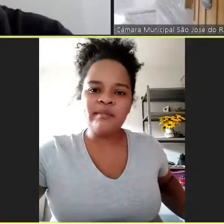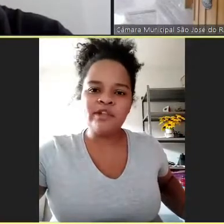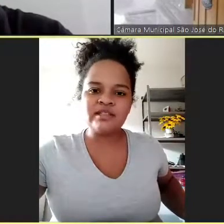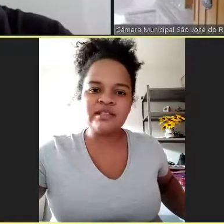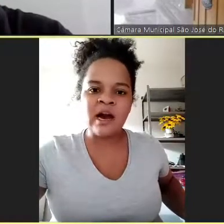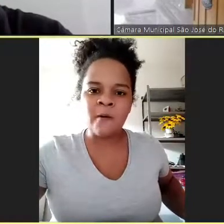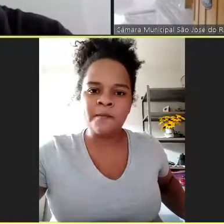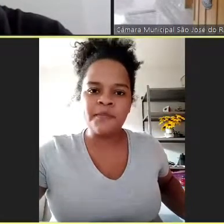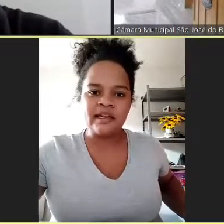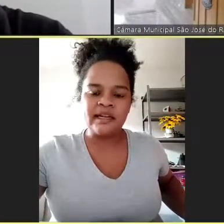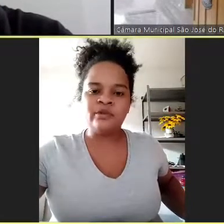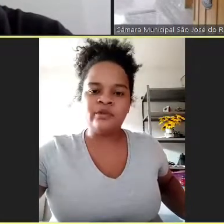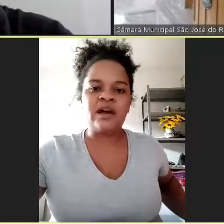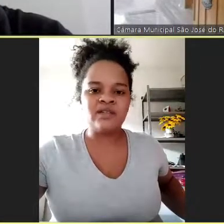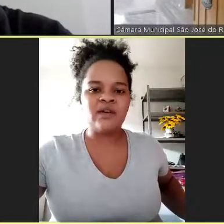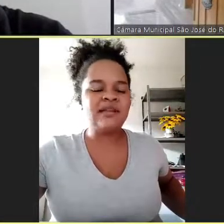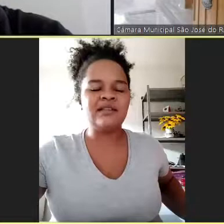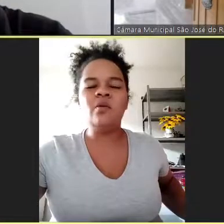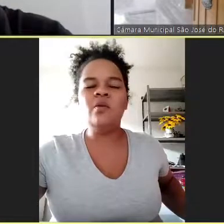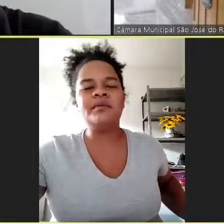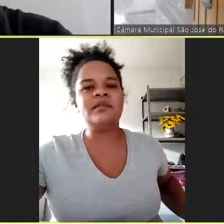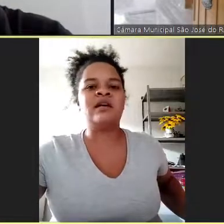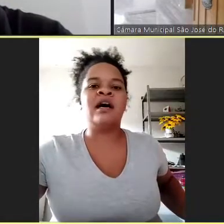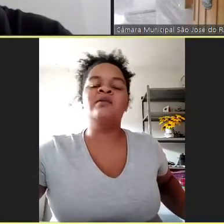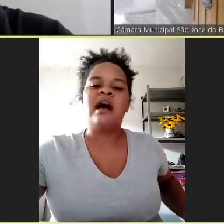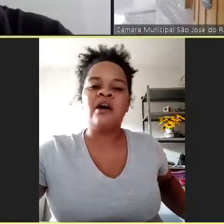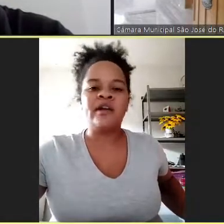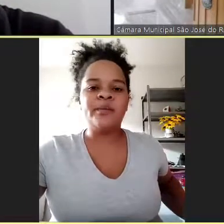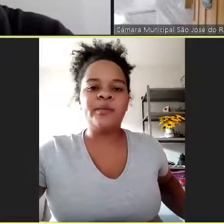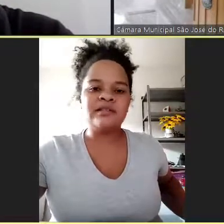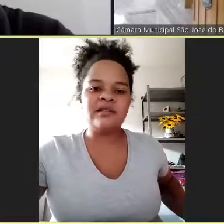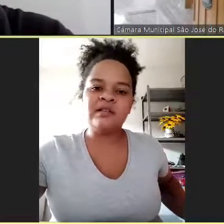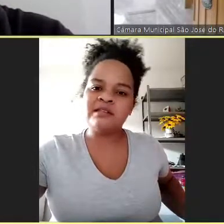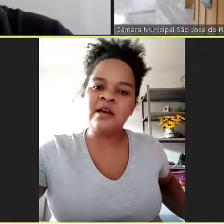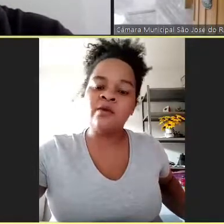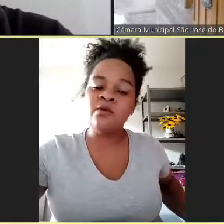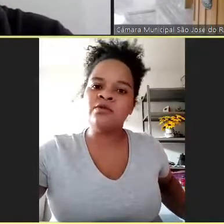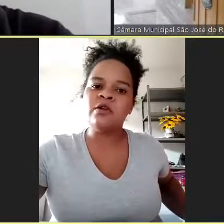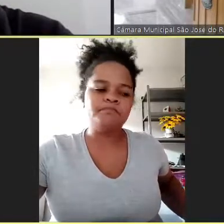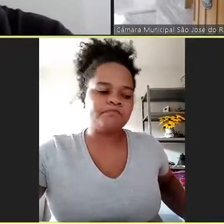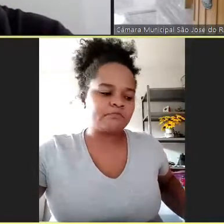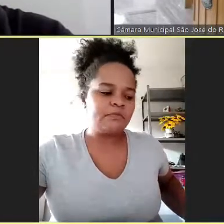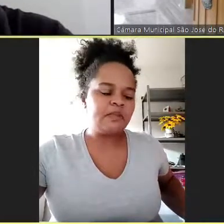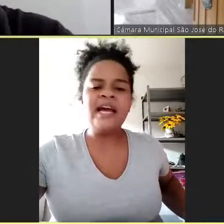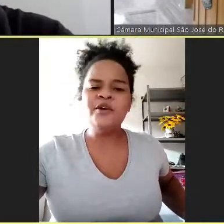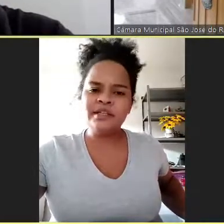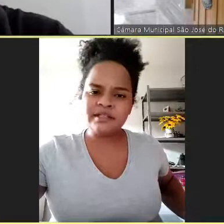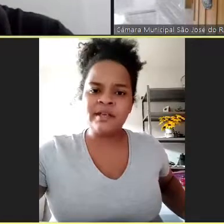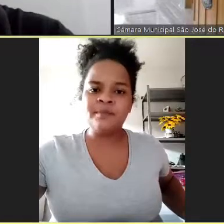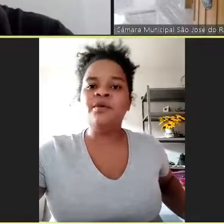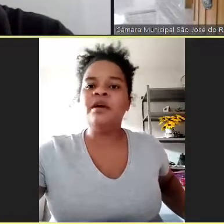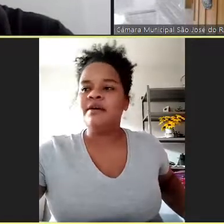emergencial, né? Onde várias famílias que nunca precisaram agora estão precisando desse recurso. E aí o